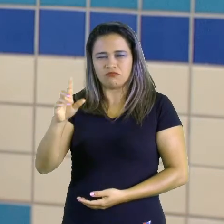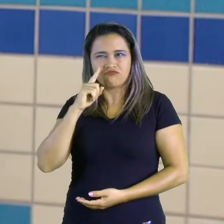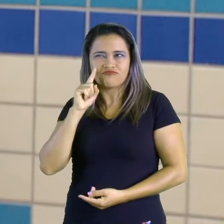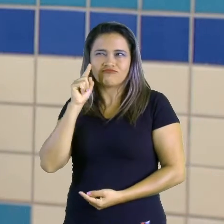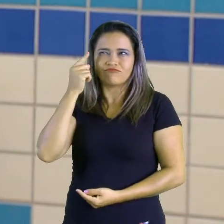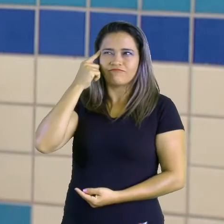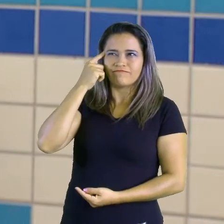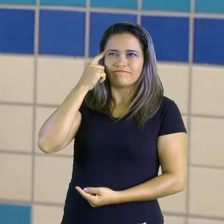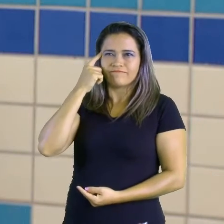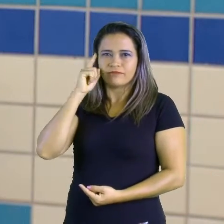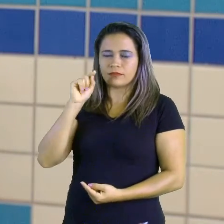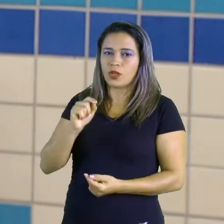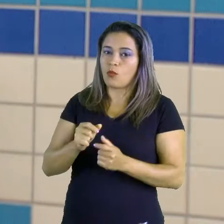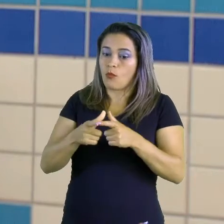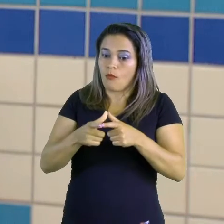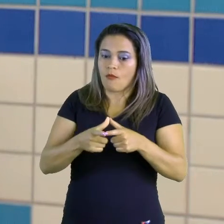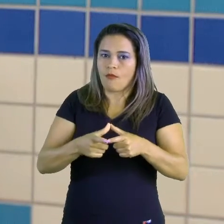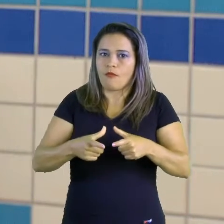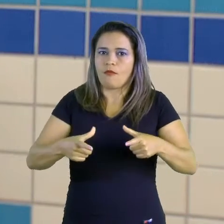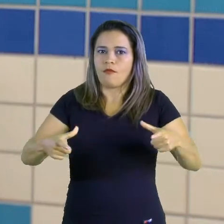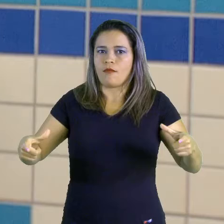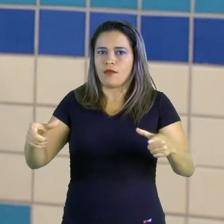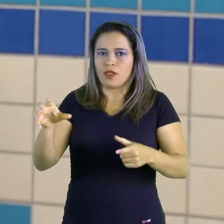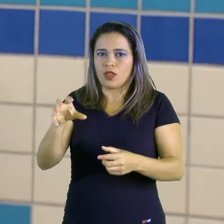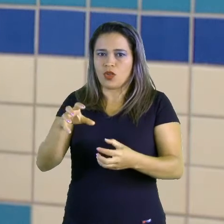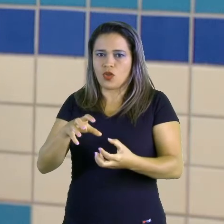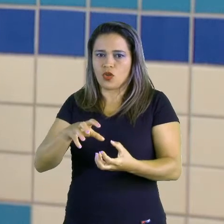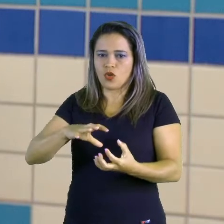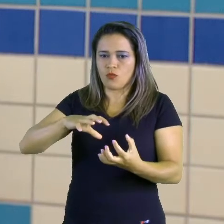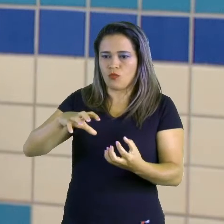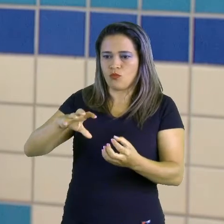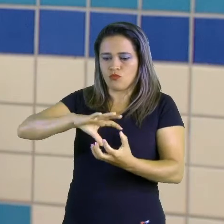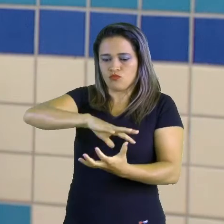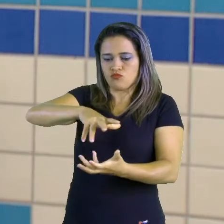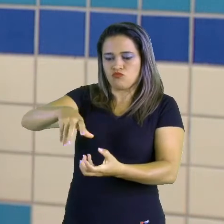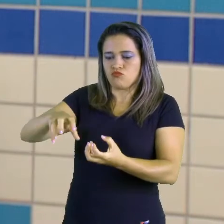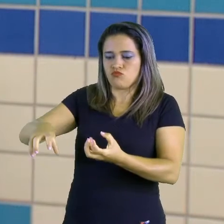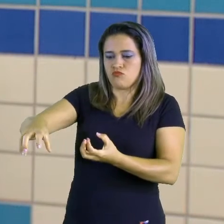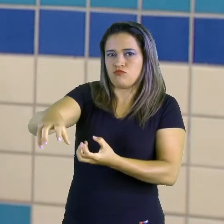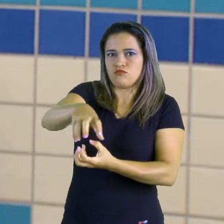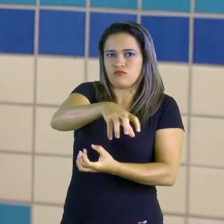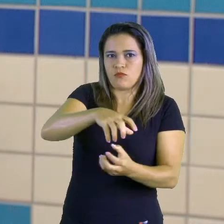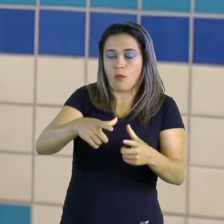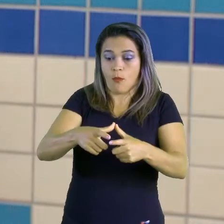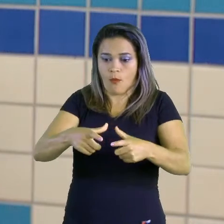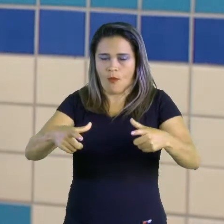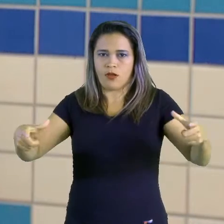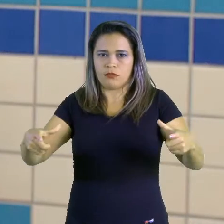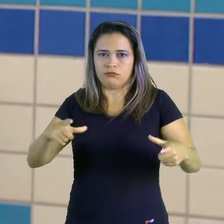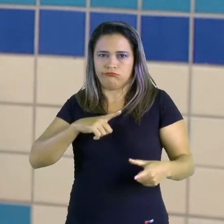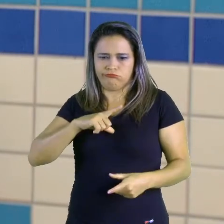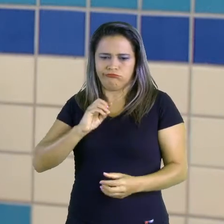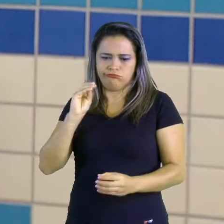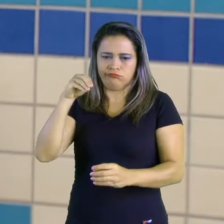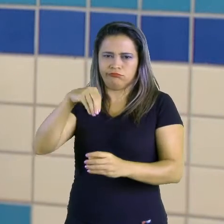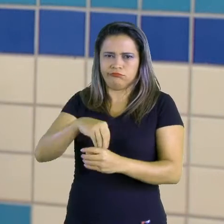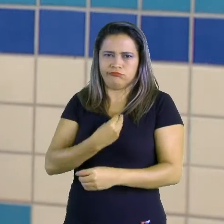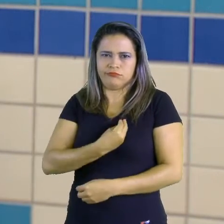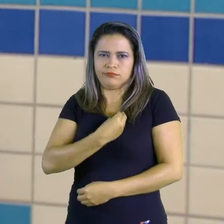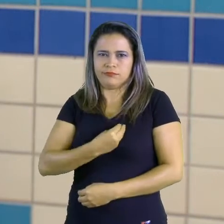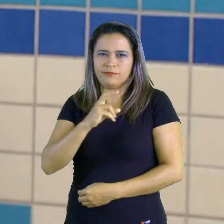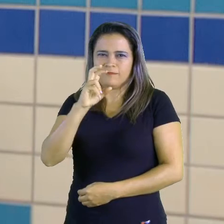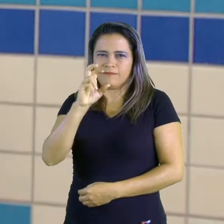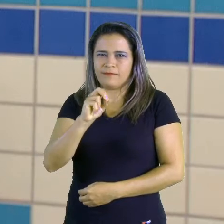falando do maior continente do planeta Terra, bem como nesse continente habita aproximadamente 50%